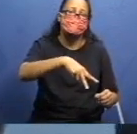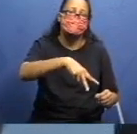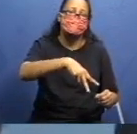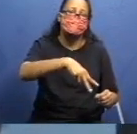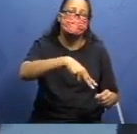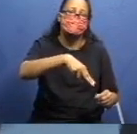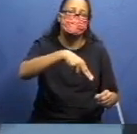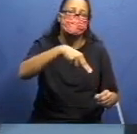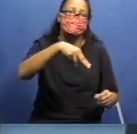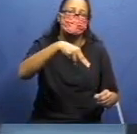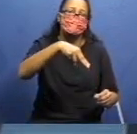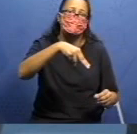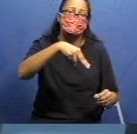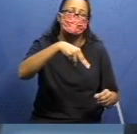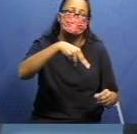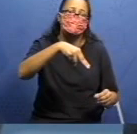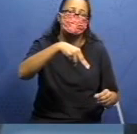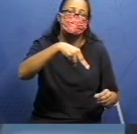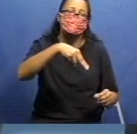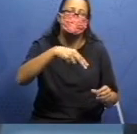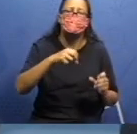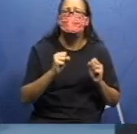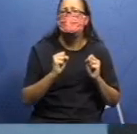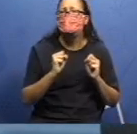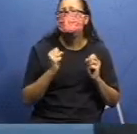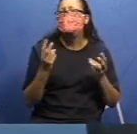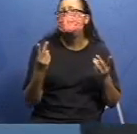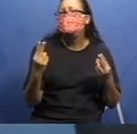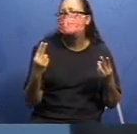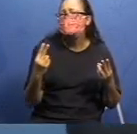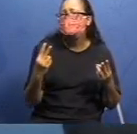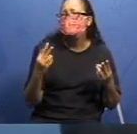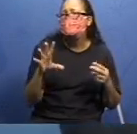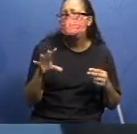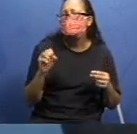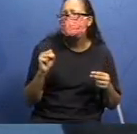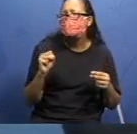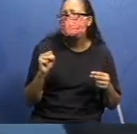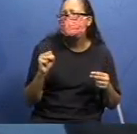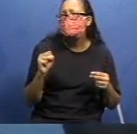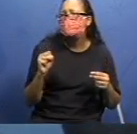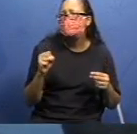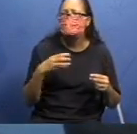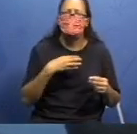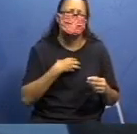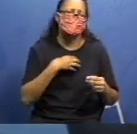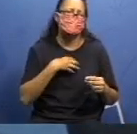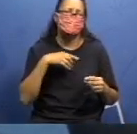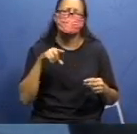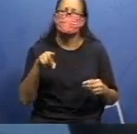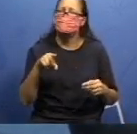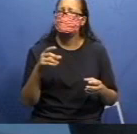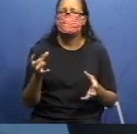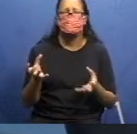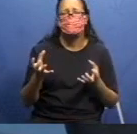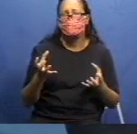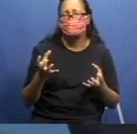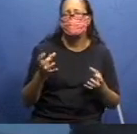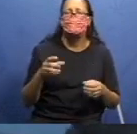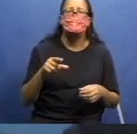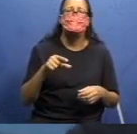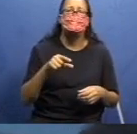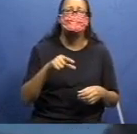Como que eu posso pegar? De qualquer forma. Ficou tortinho aqui? Não tem problema. Eu tiro de dentro da bacia e coloco do lado.